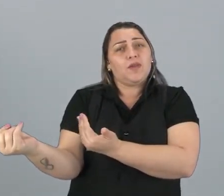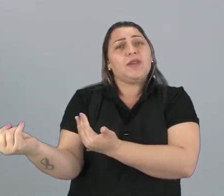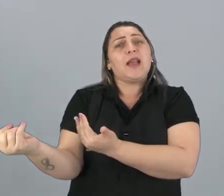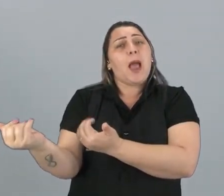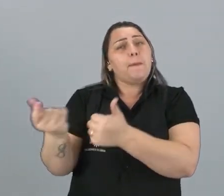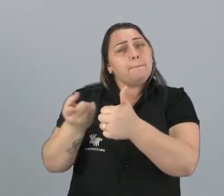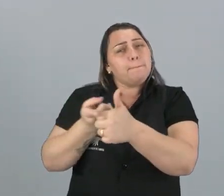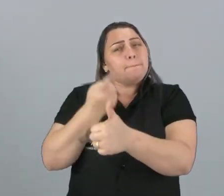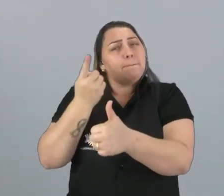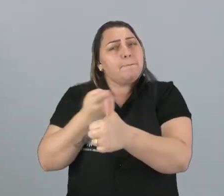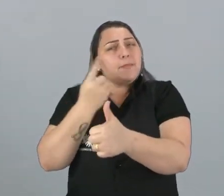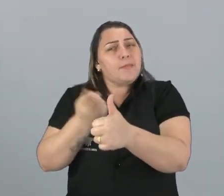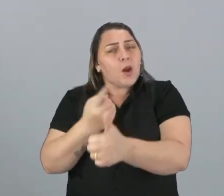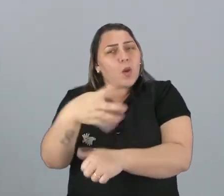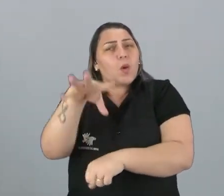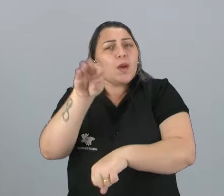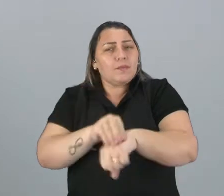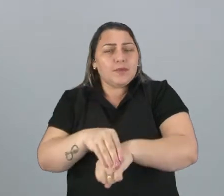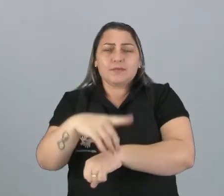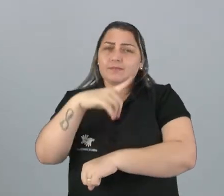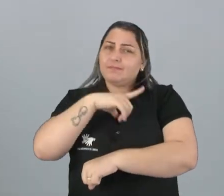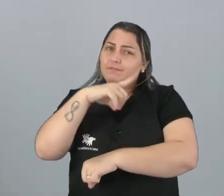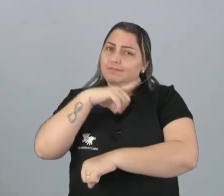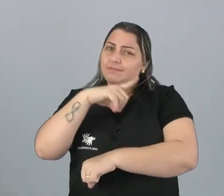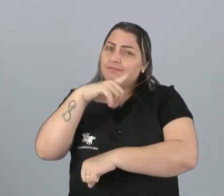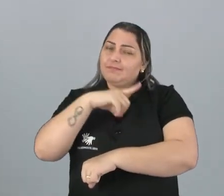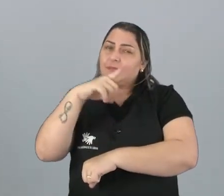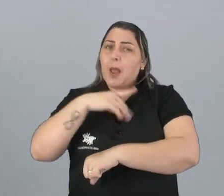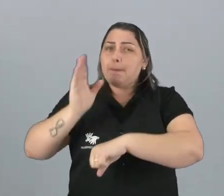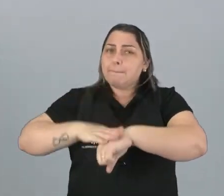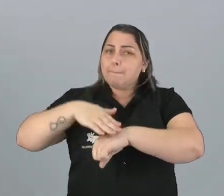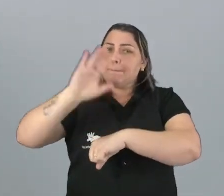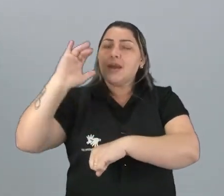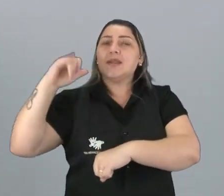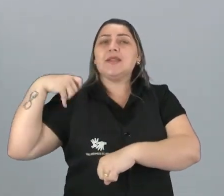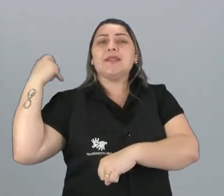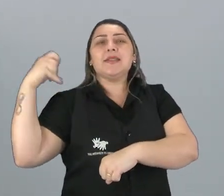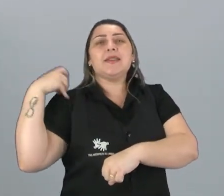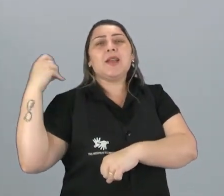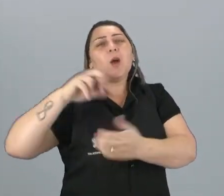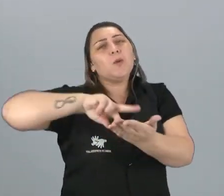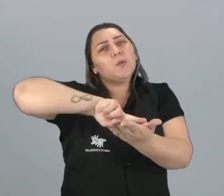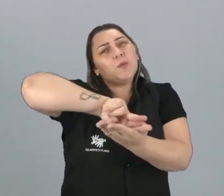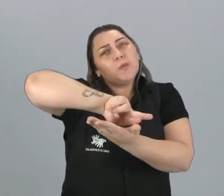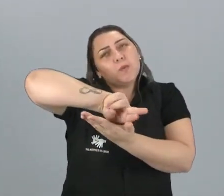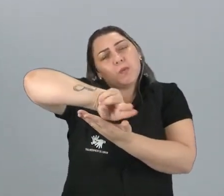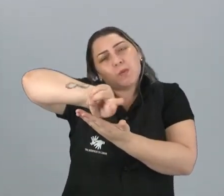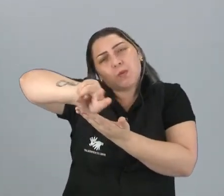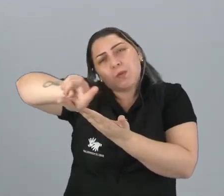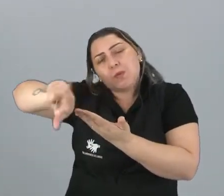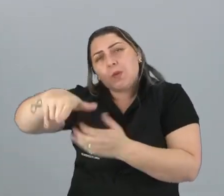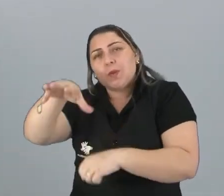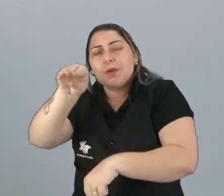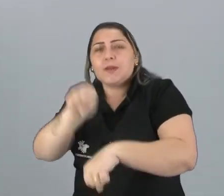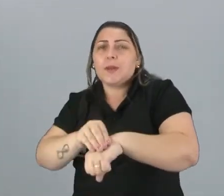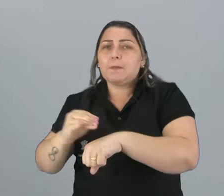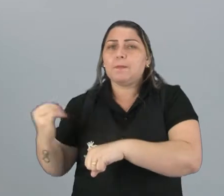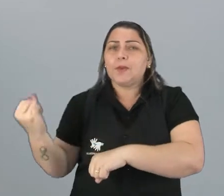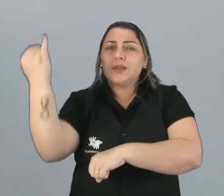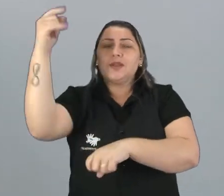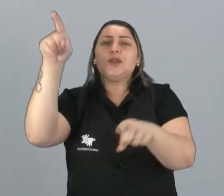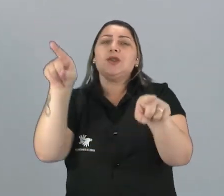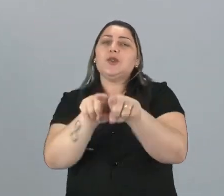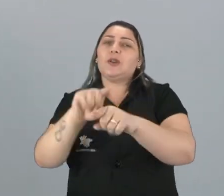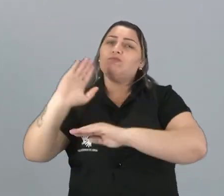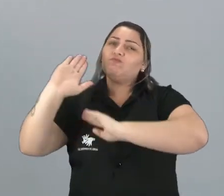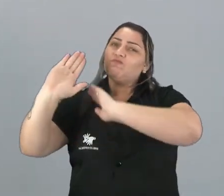essa é a primeira impressão que tenha. Enquanto que aqueles que têm mais idade vão ter uma série de outras coisas muito importantes que foram